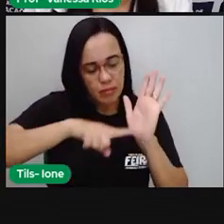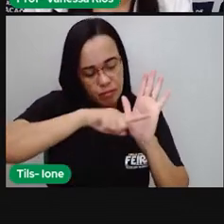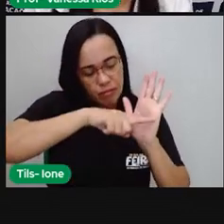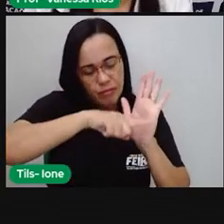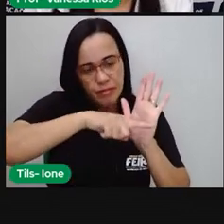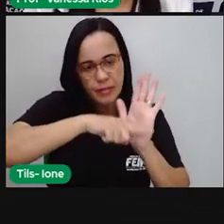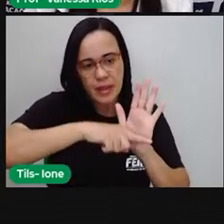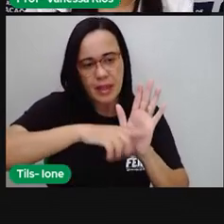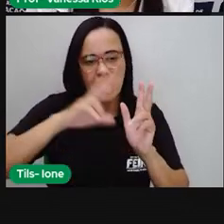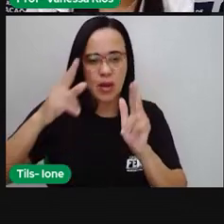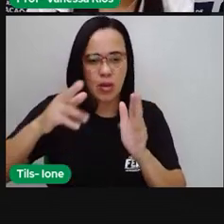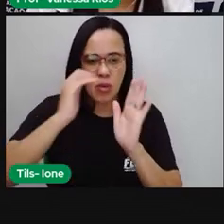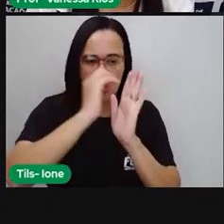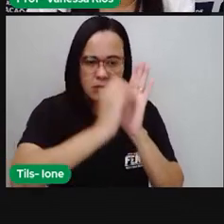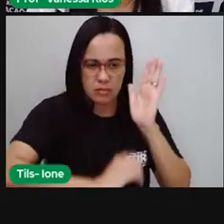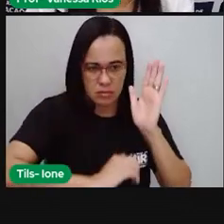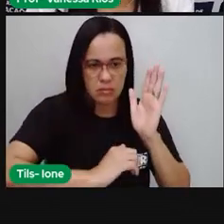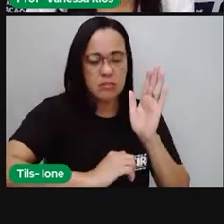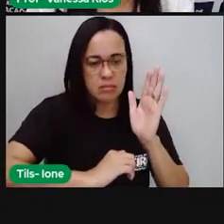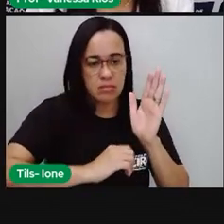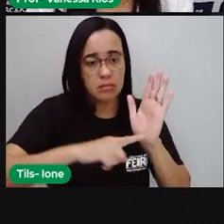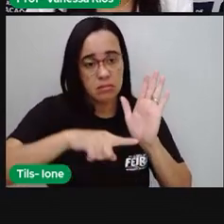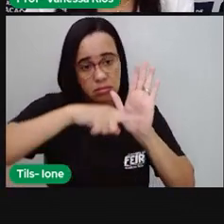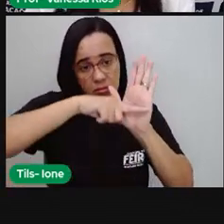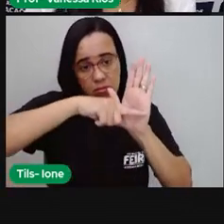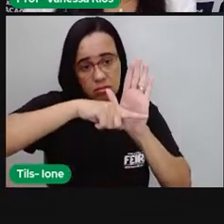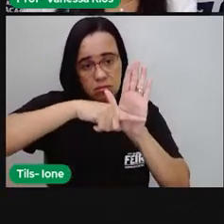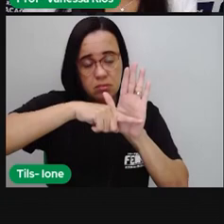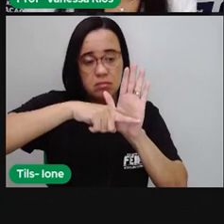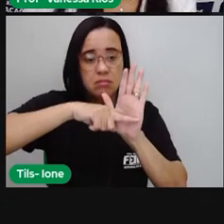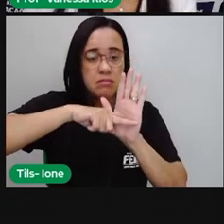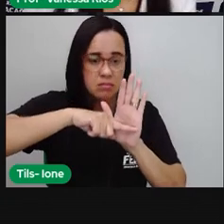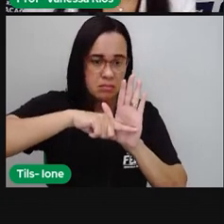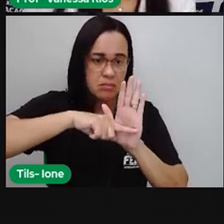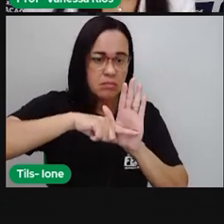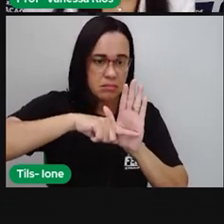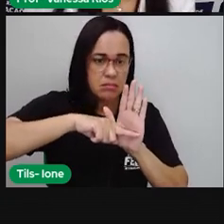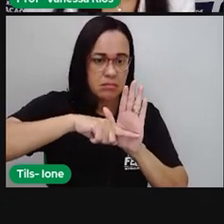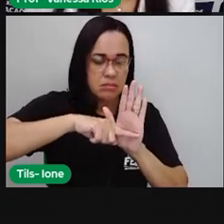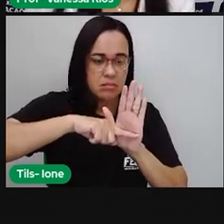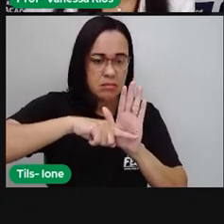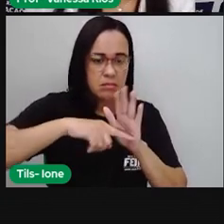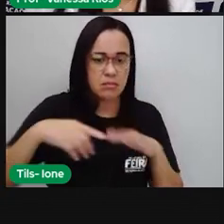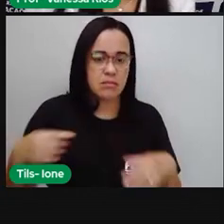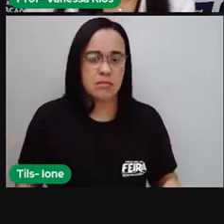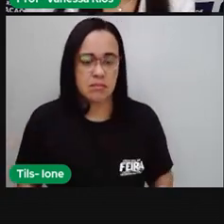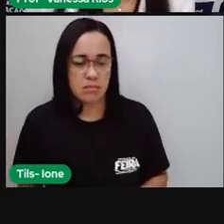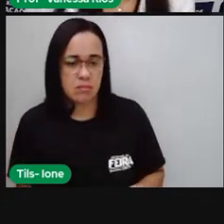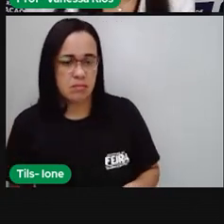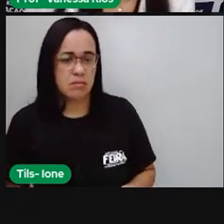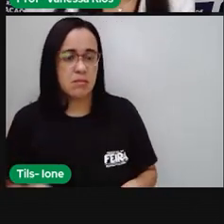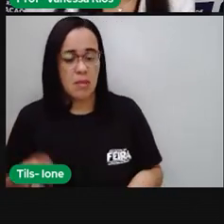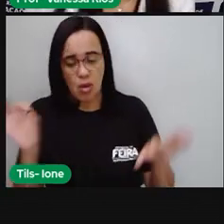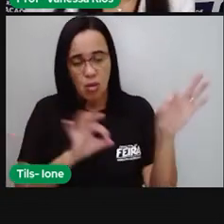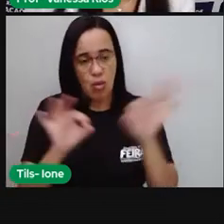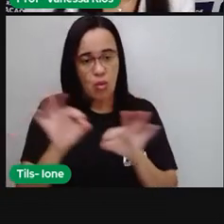utilizo a conta de menos, eu utilizo a subtração. E aí, a pró armou as pontinhas,